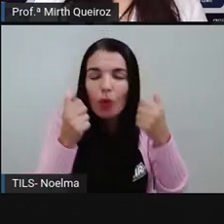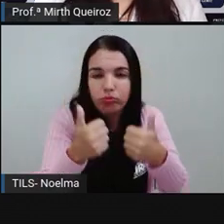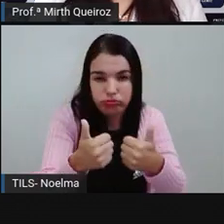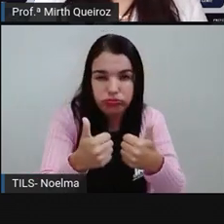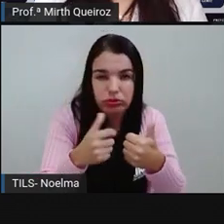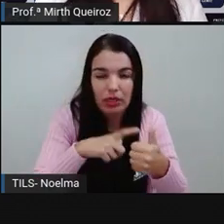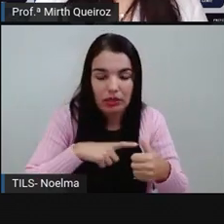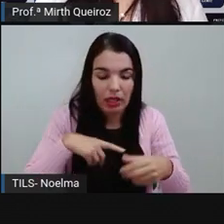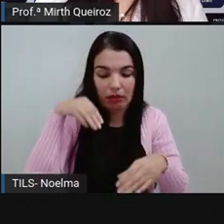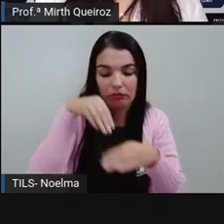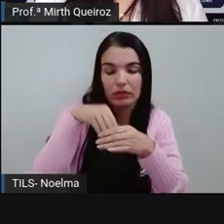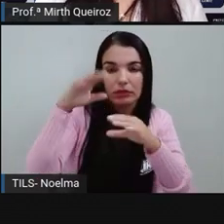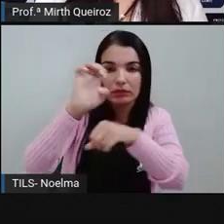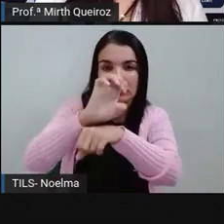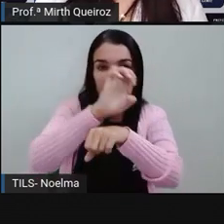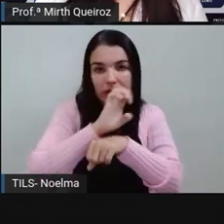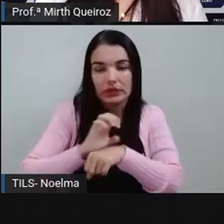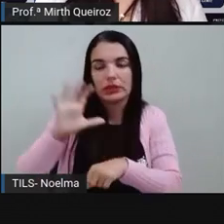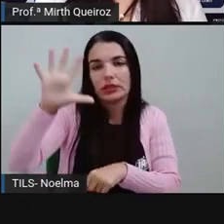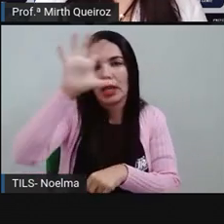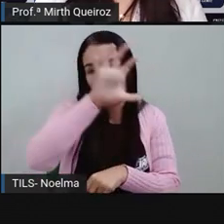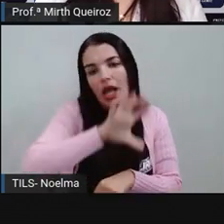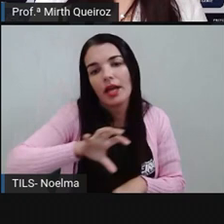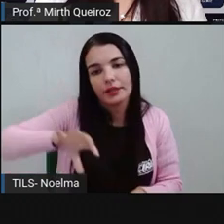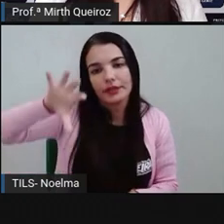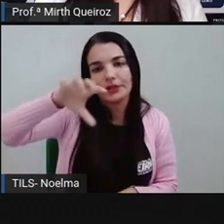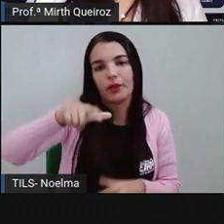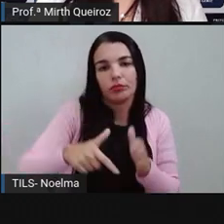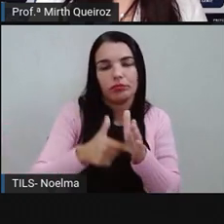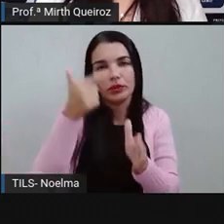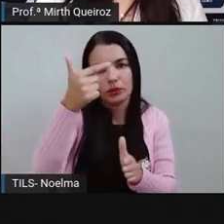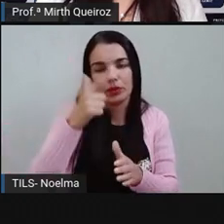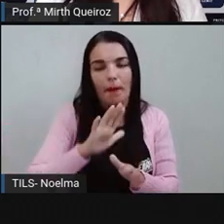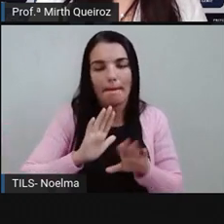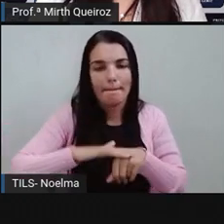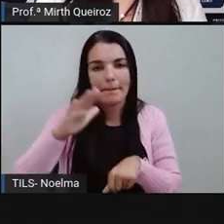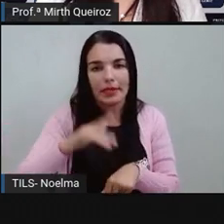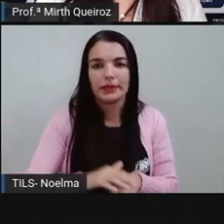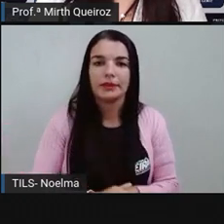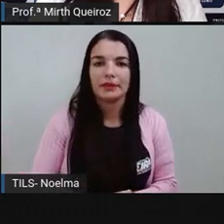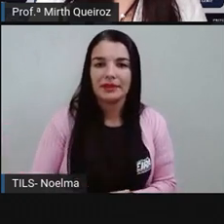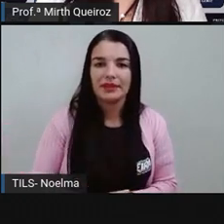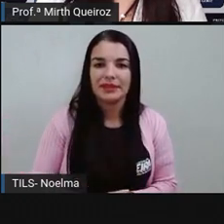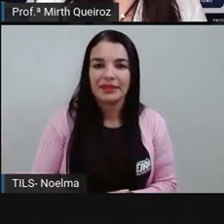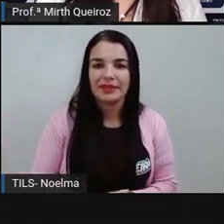De habitantes. Ela seria aí a segunda região mais populosa.